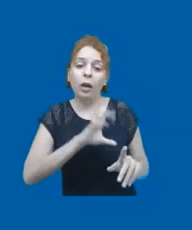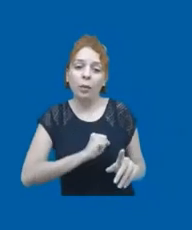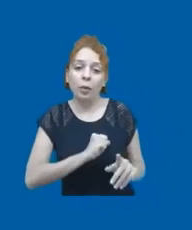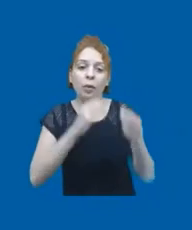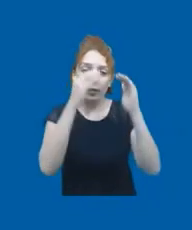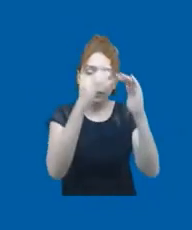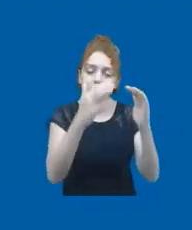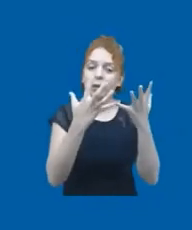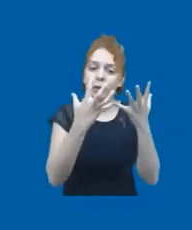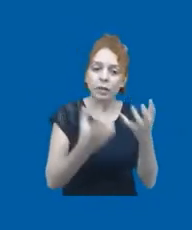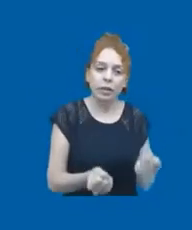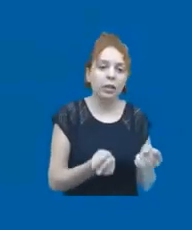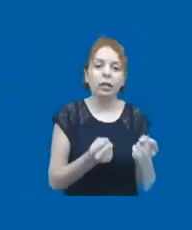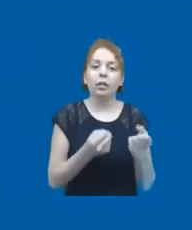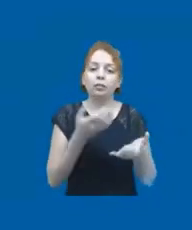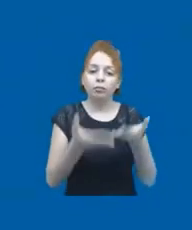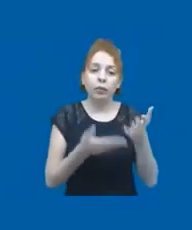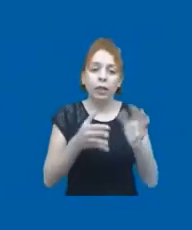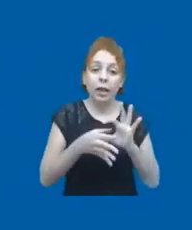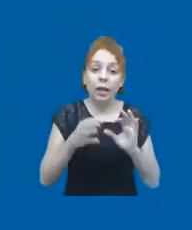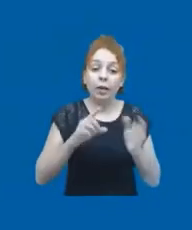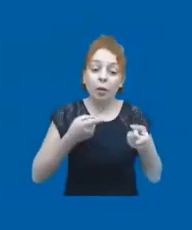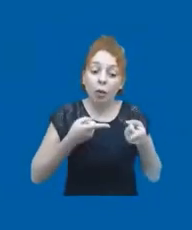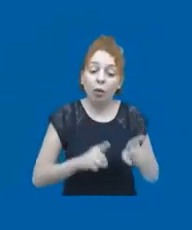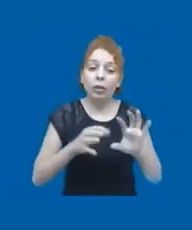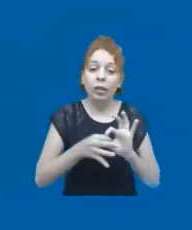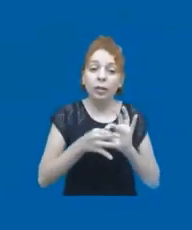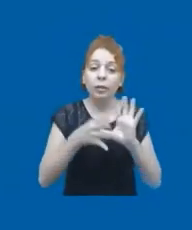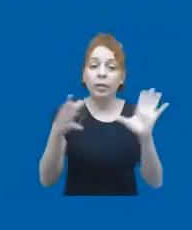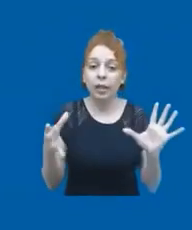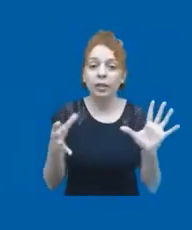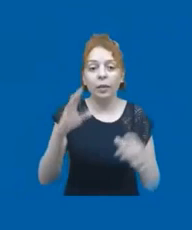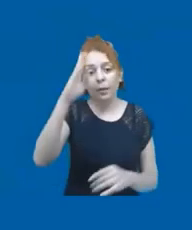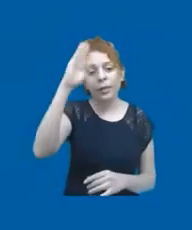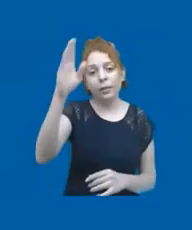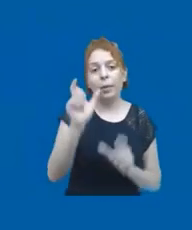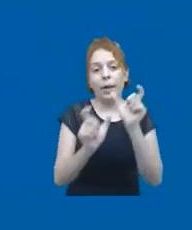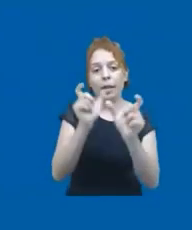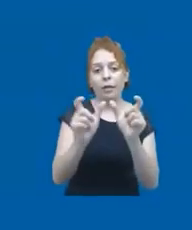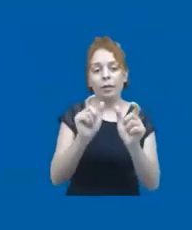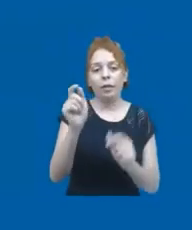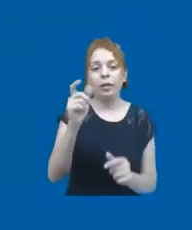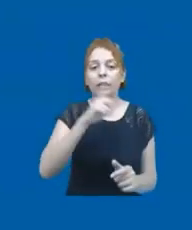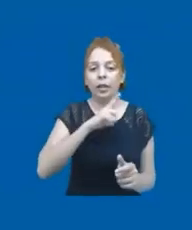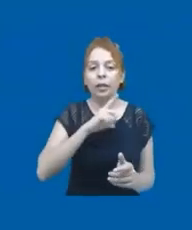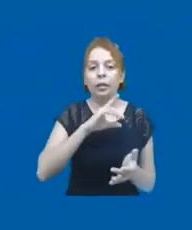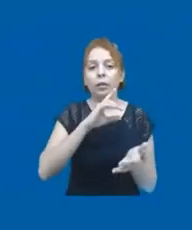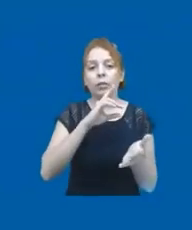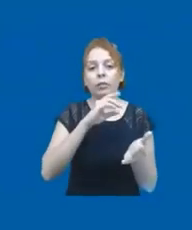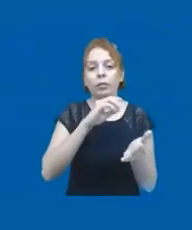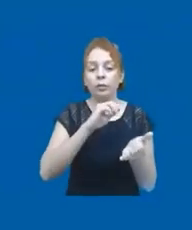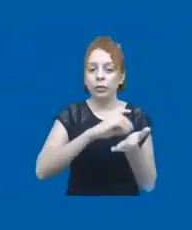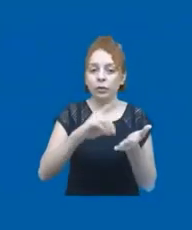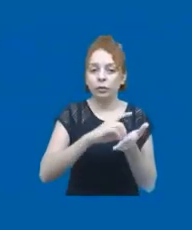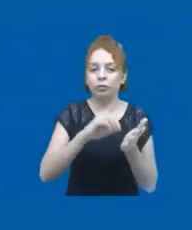é contra igualdade, é contra solidariedade, é contra liberdade, é contra fraternidade, que são as principais palavras utilizadas na Declaração Universal